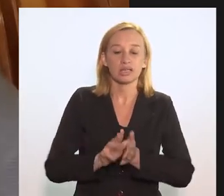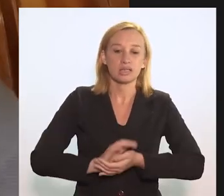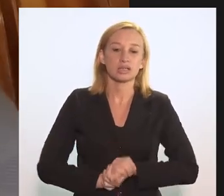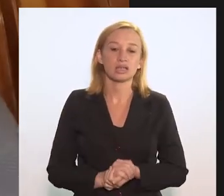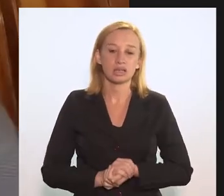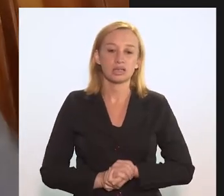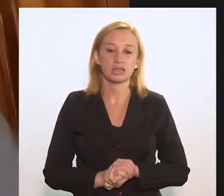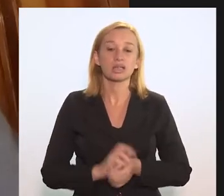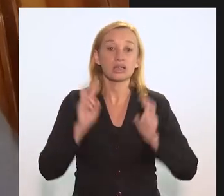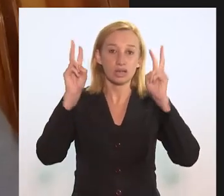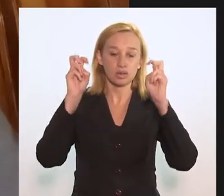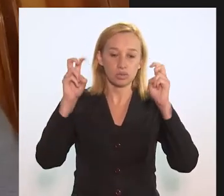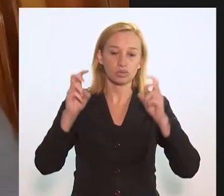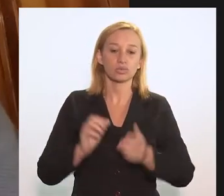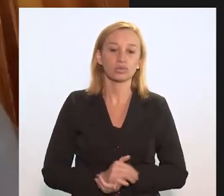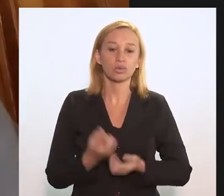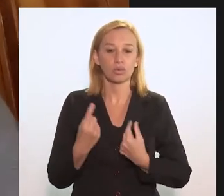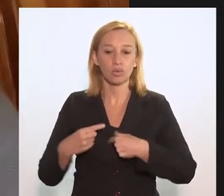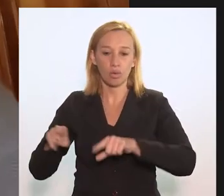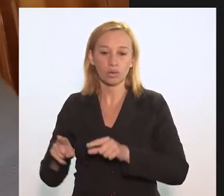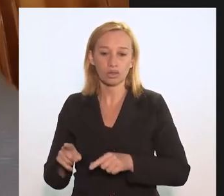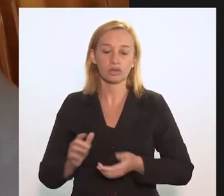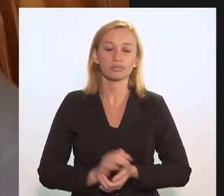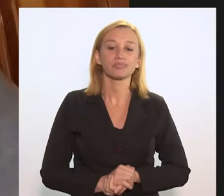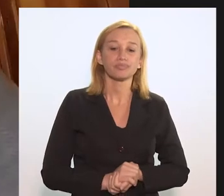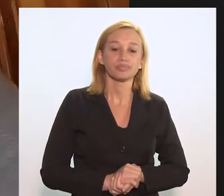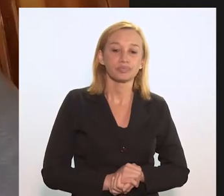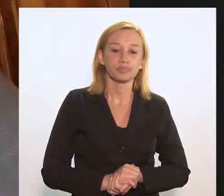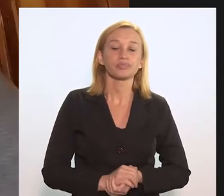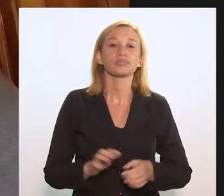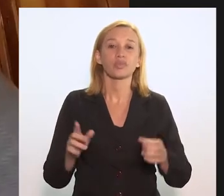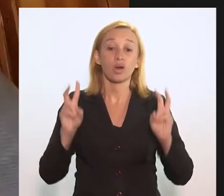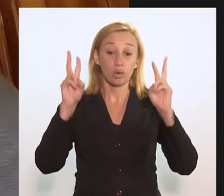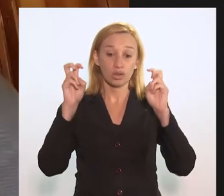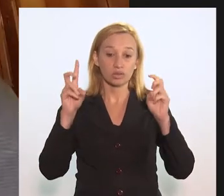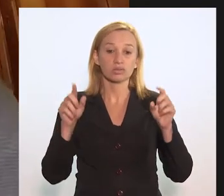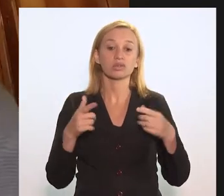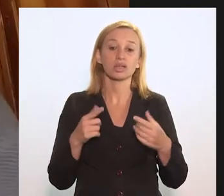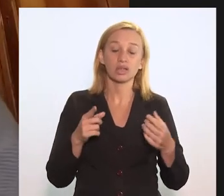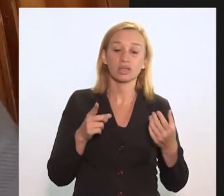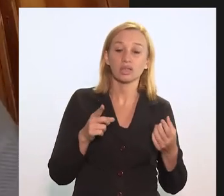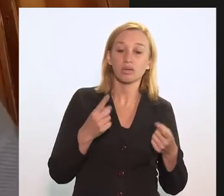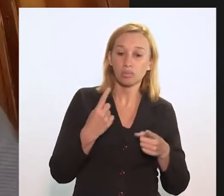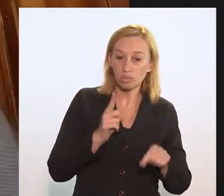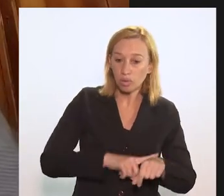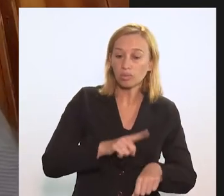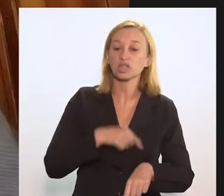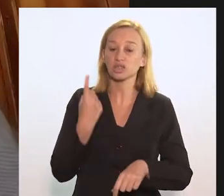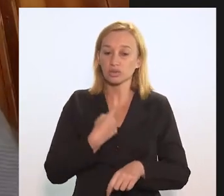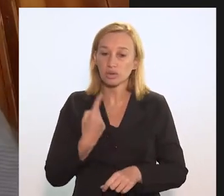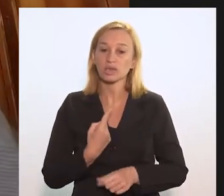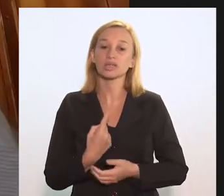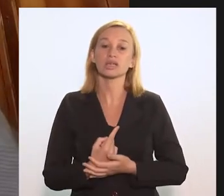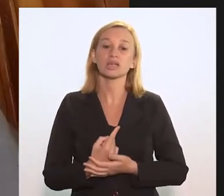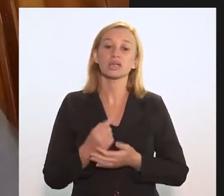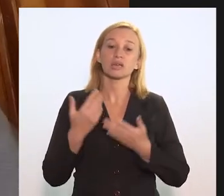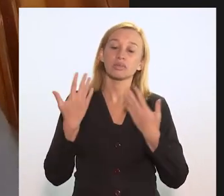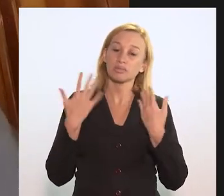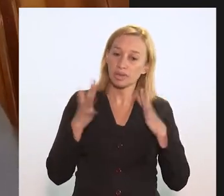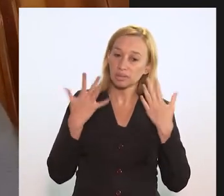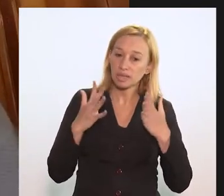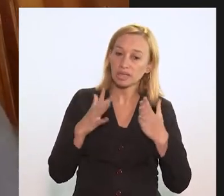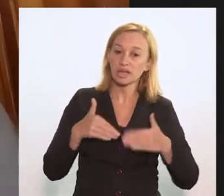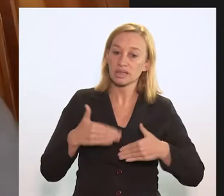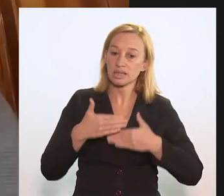fazem parte desse universo de enfrentamento. Então, acho que é o momento da gente também comemorar esse avanço, que é importante,